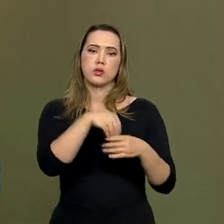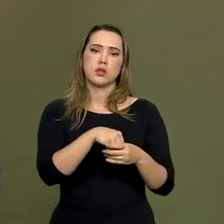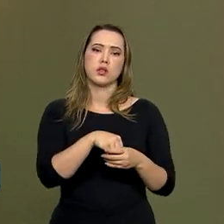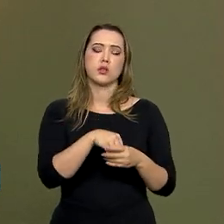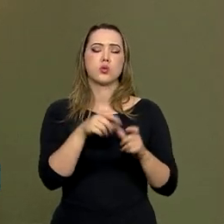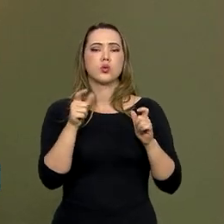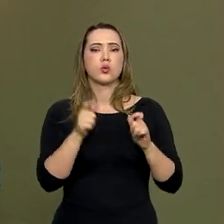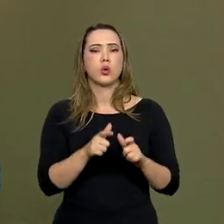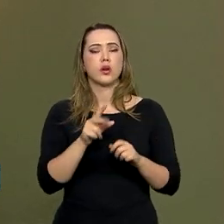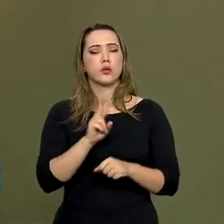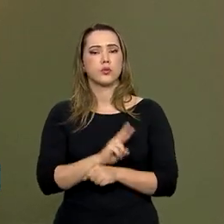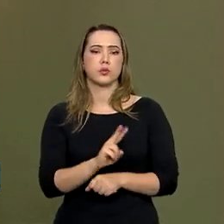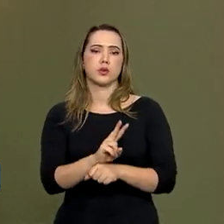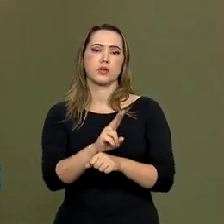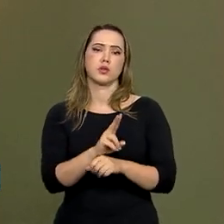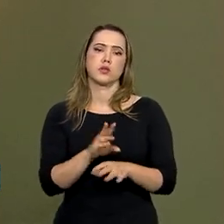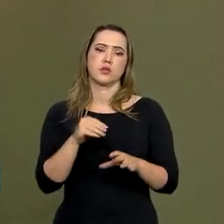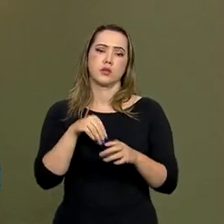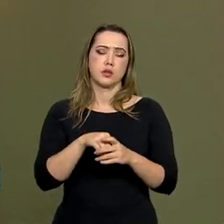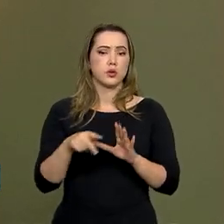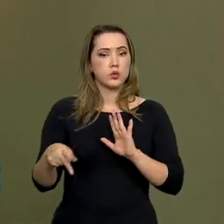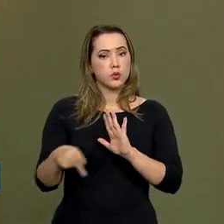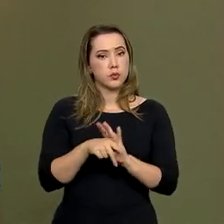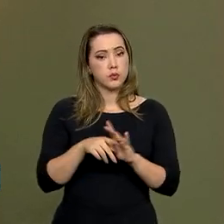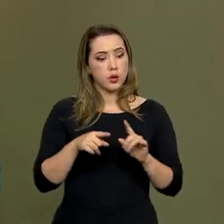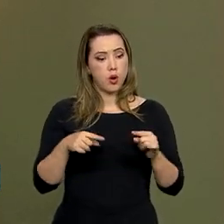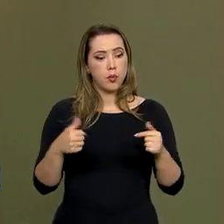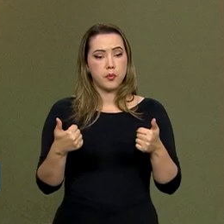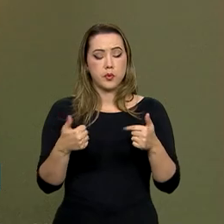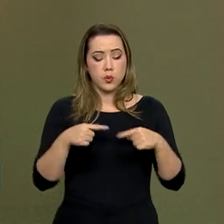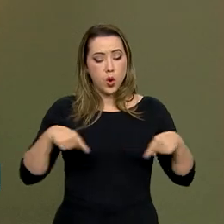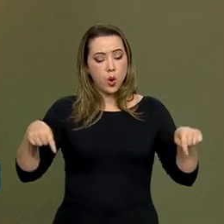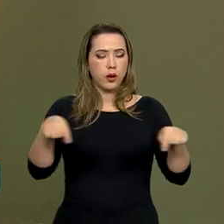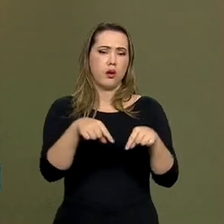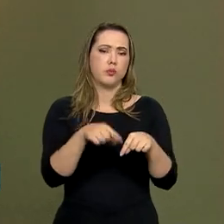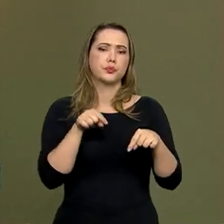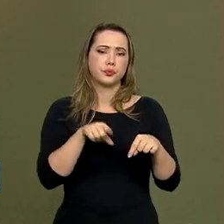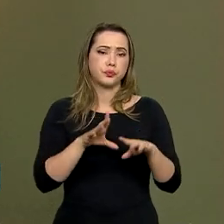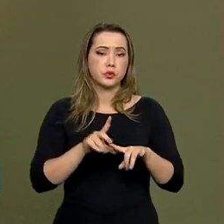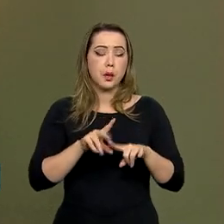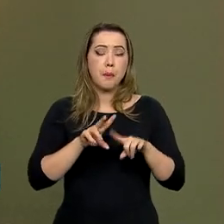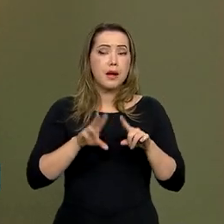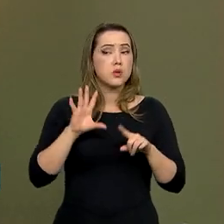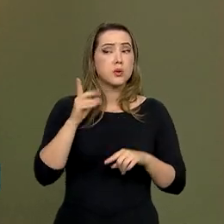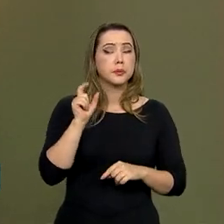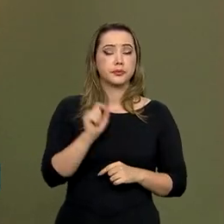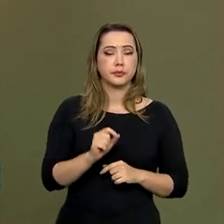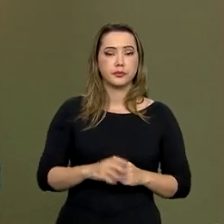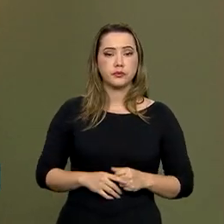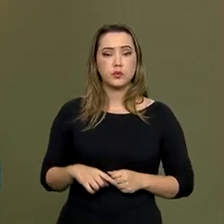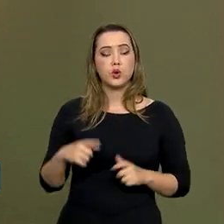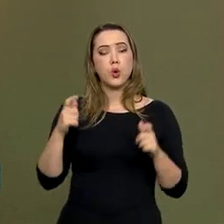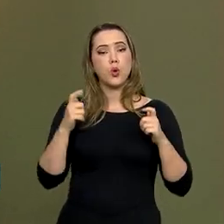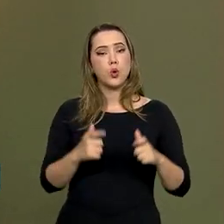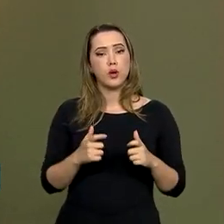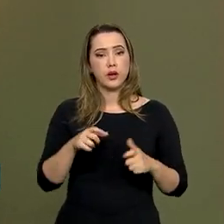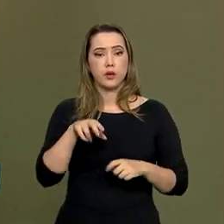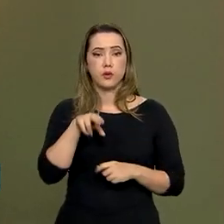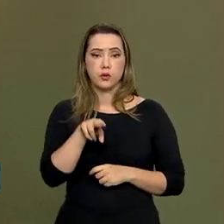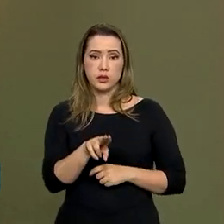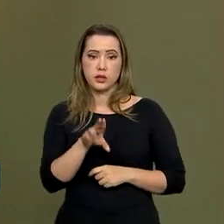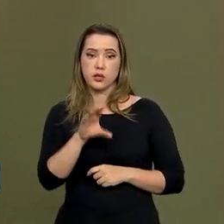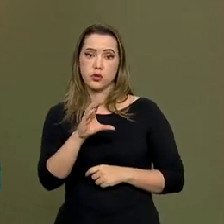unidades de conservação, dentro do seu próprio entorno. Agora, o que acontece? As unidades de conservação, nós temos na